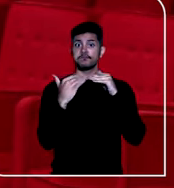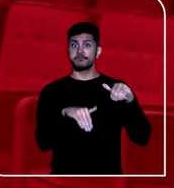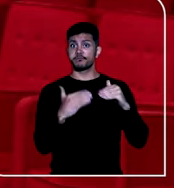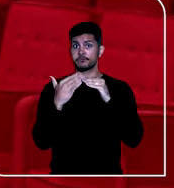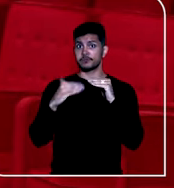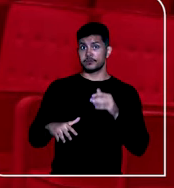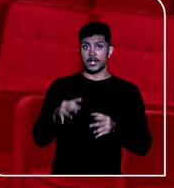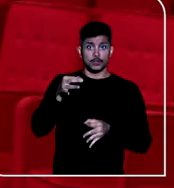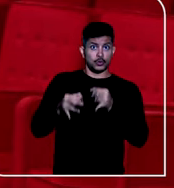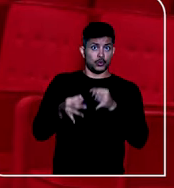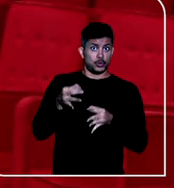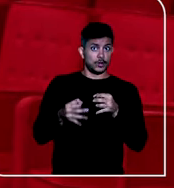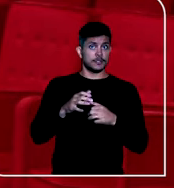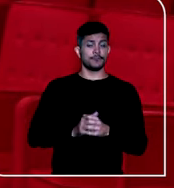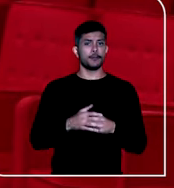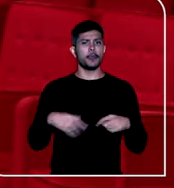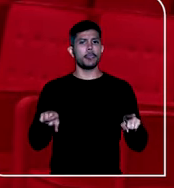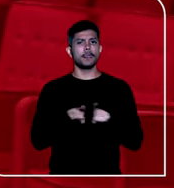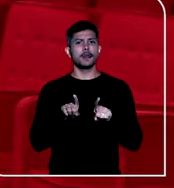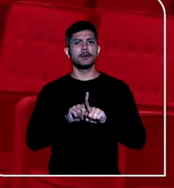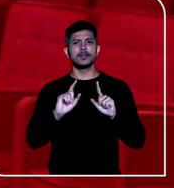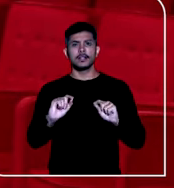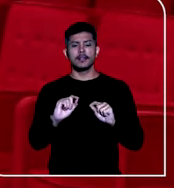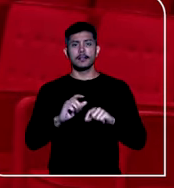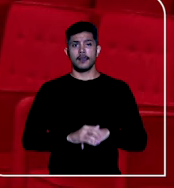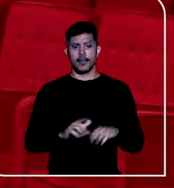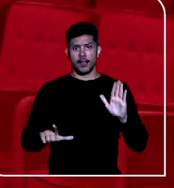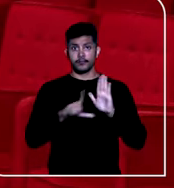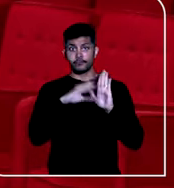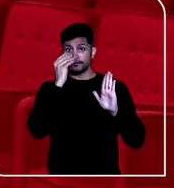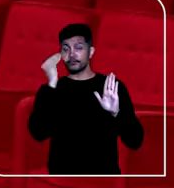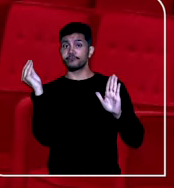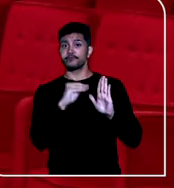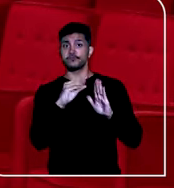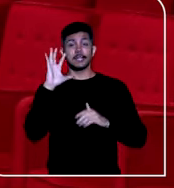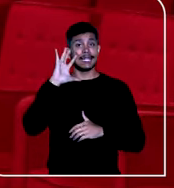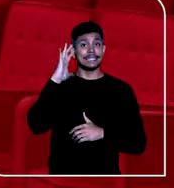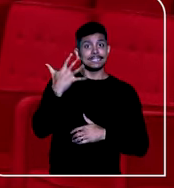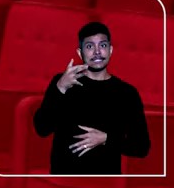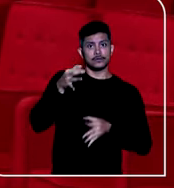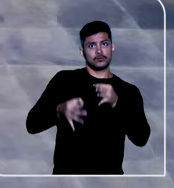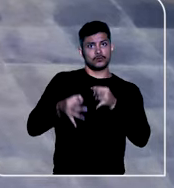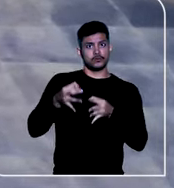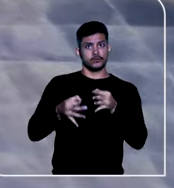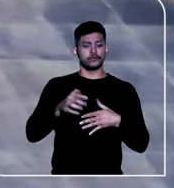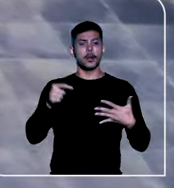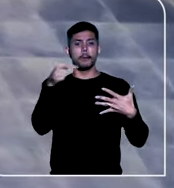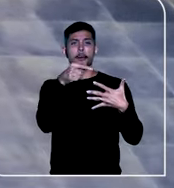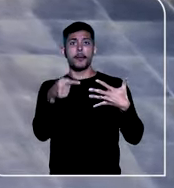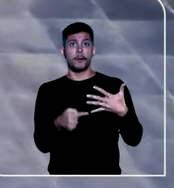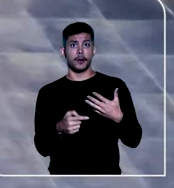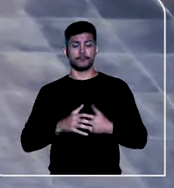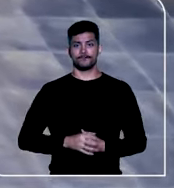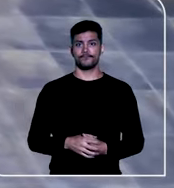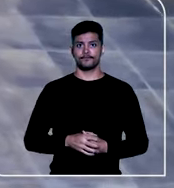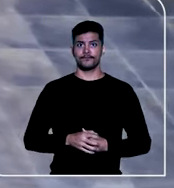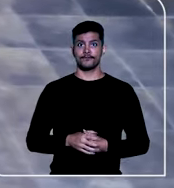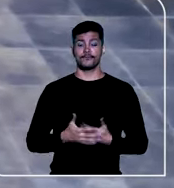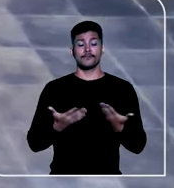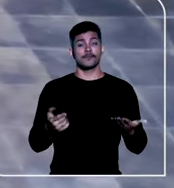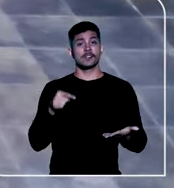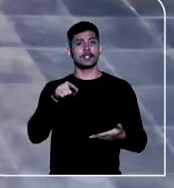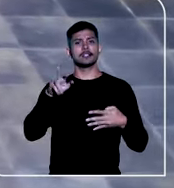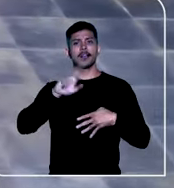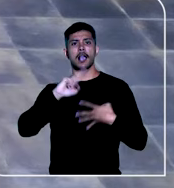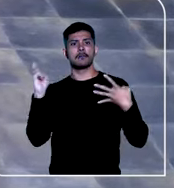e os jurados, além de irregularidades na elaboração dos quesitos de julgamento. No recurso extraordinário, o Ministério